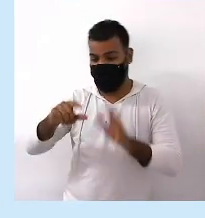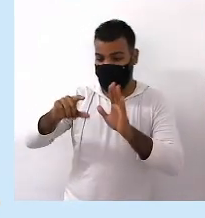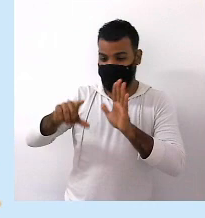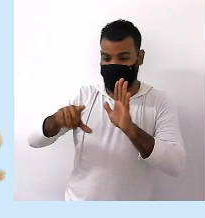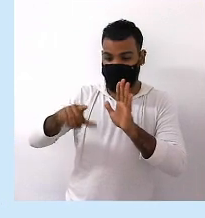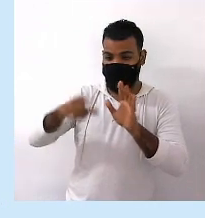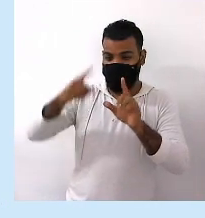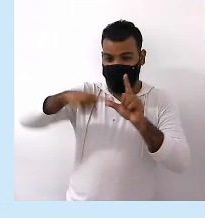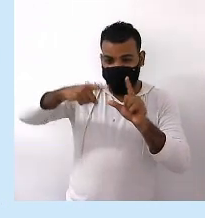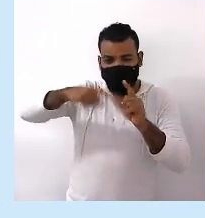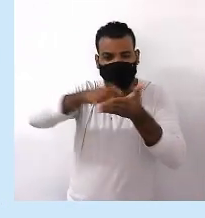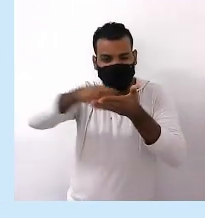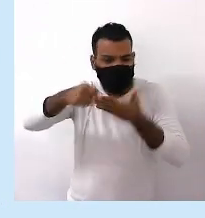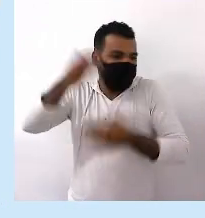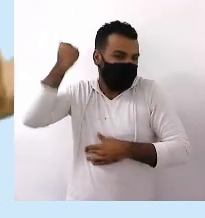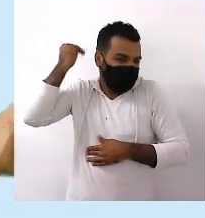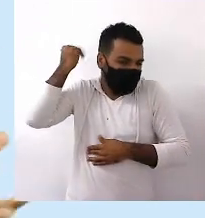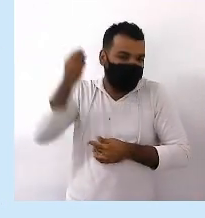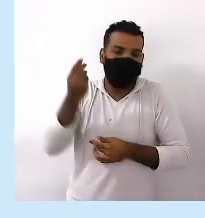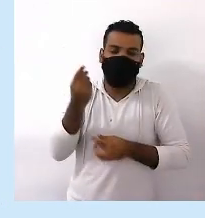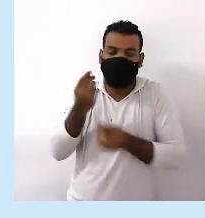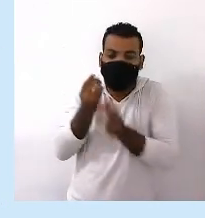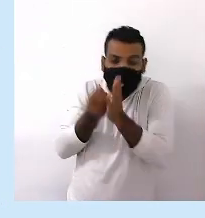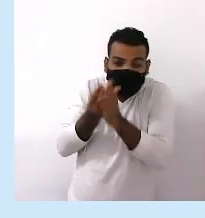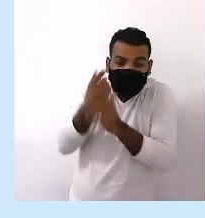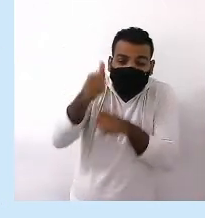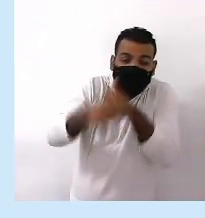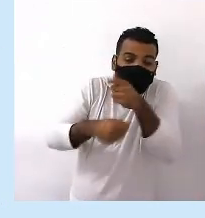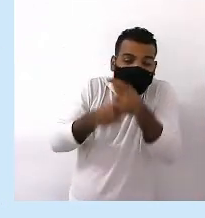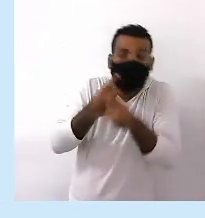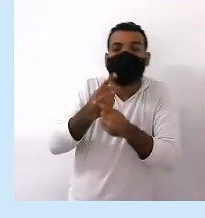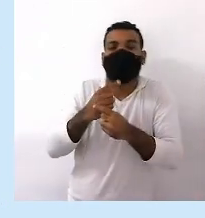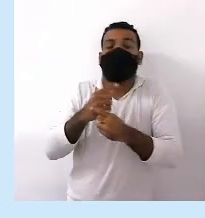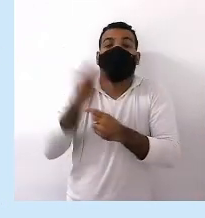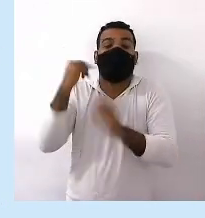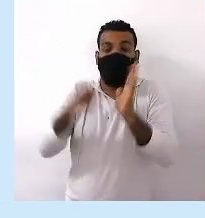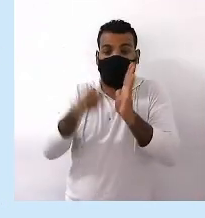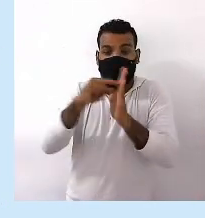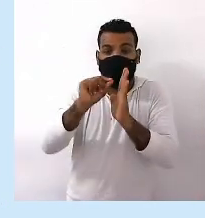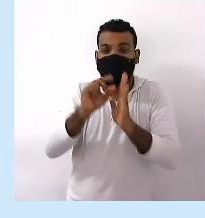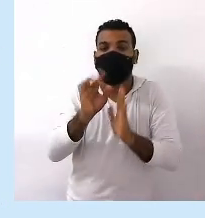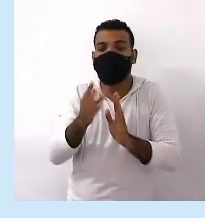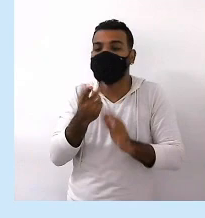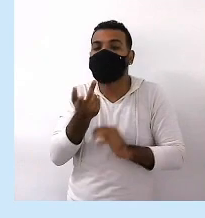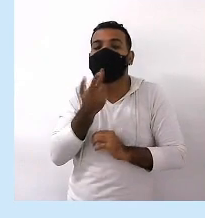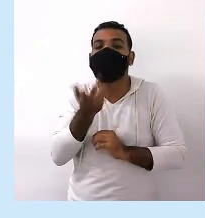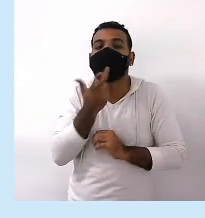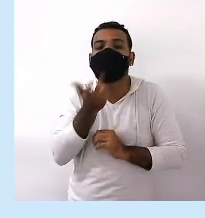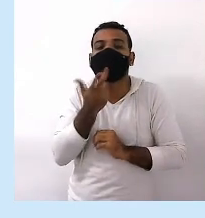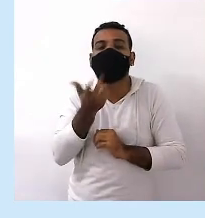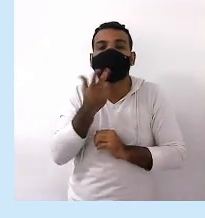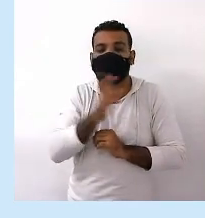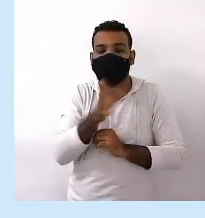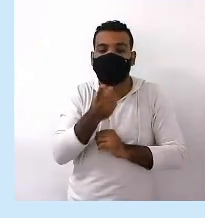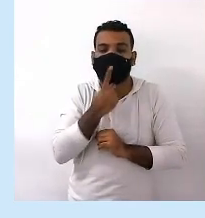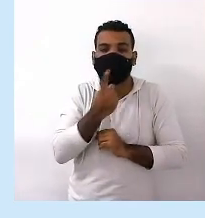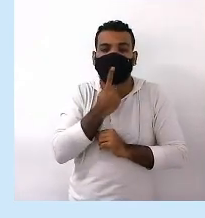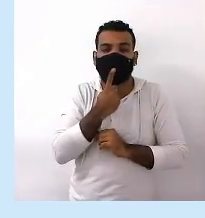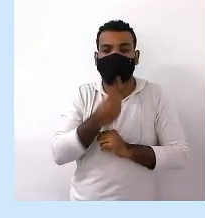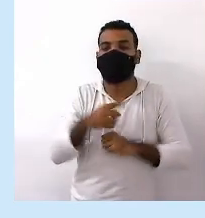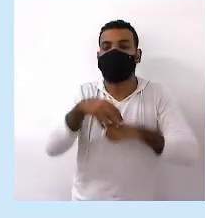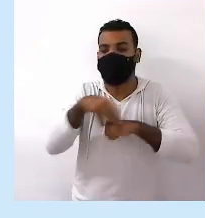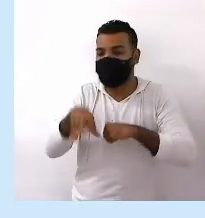De disseminar A leitura e escrita As normas Elas eram passadas Verbalmente E as pessoas